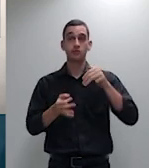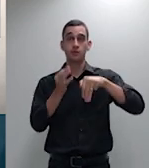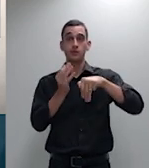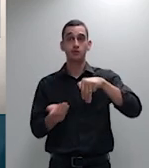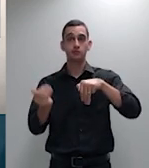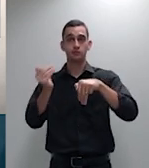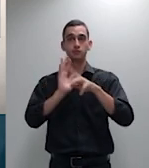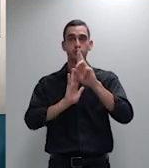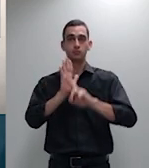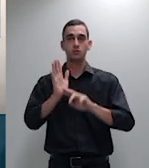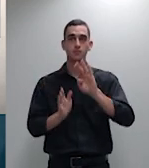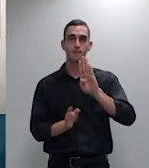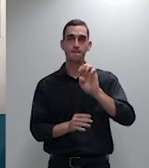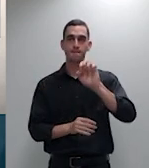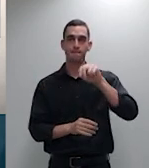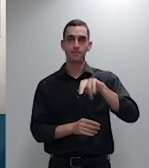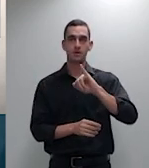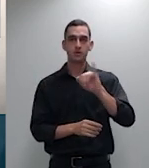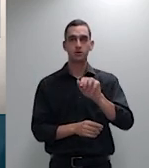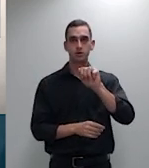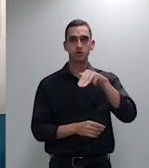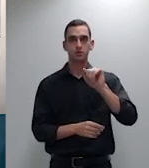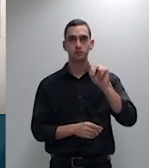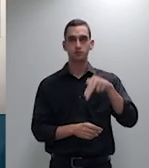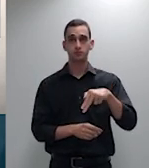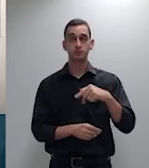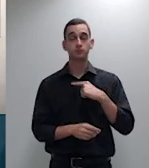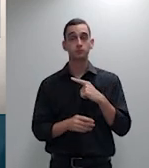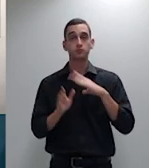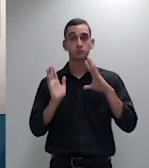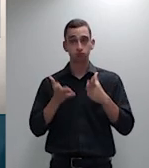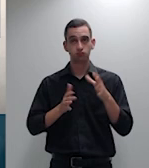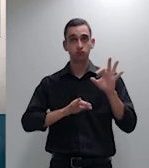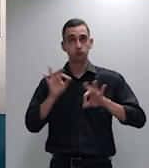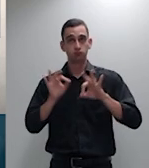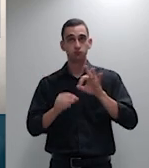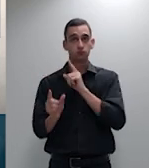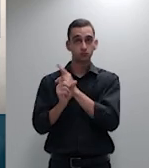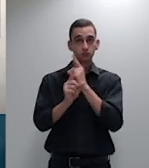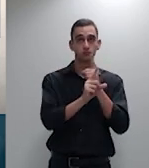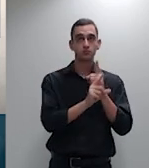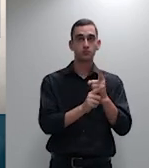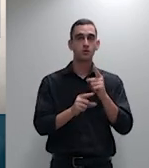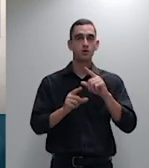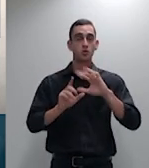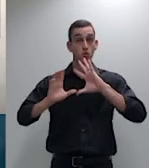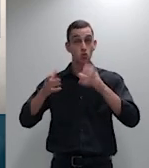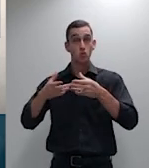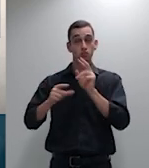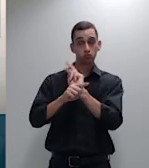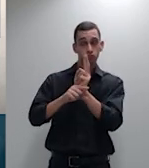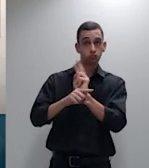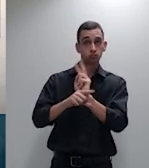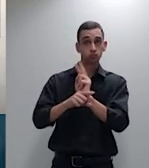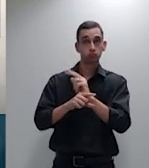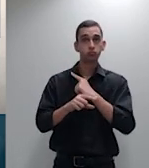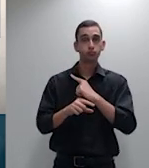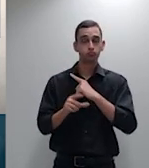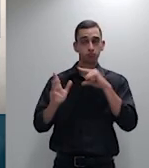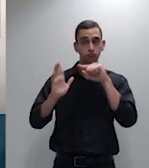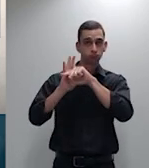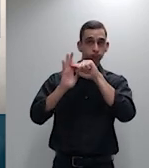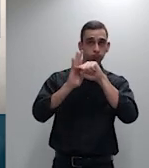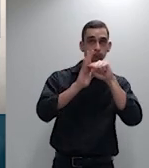seguinte achado pela equipe de auditoria insuficiência de mecanismos para prevenção